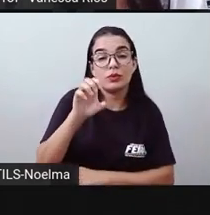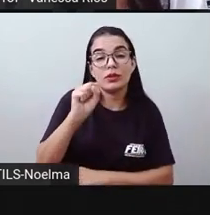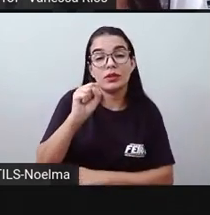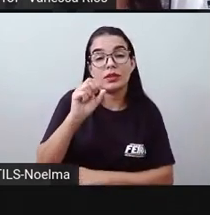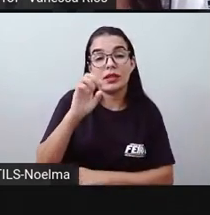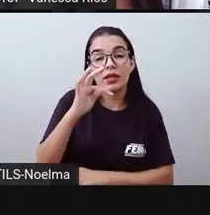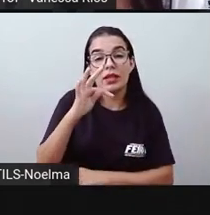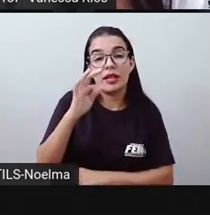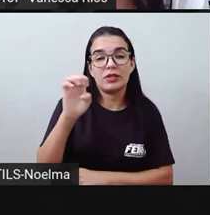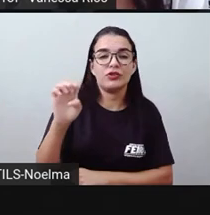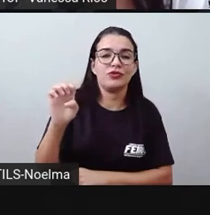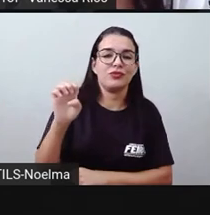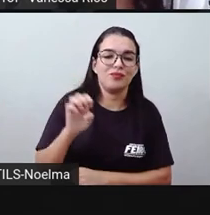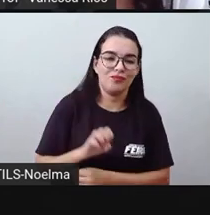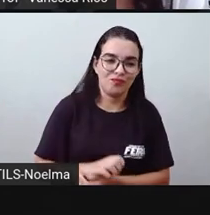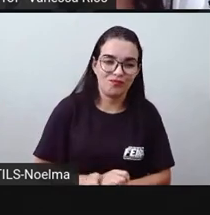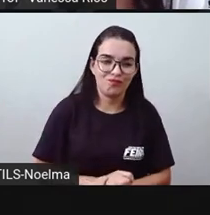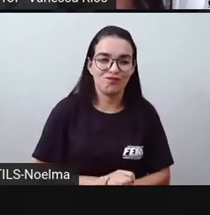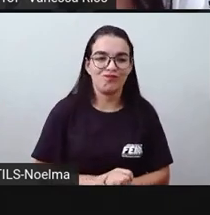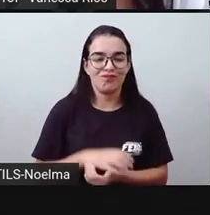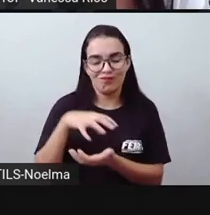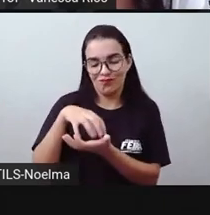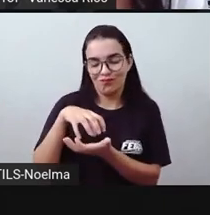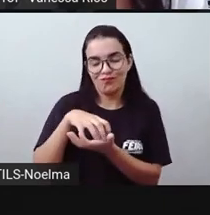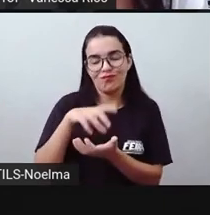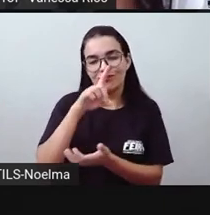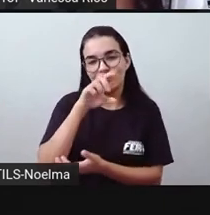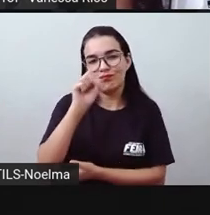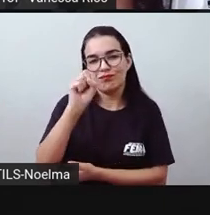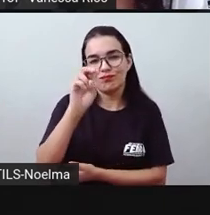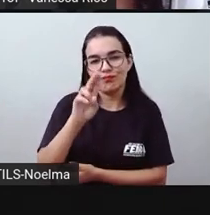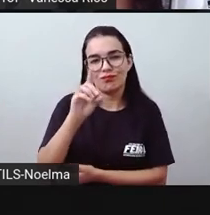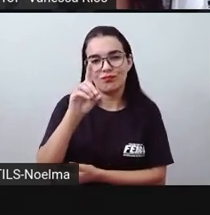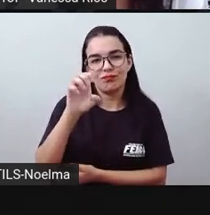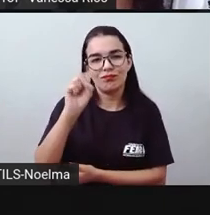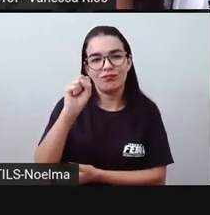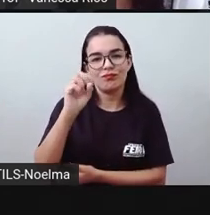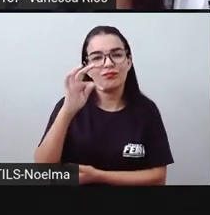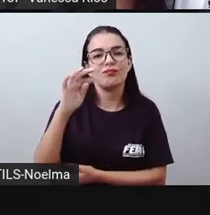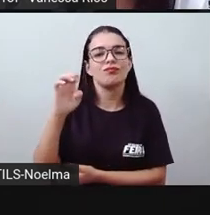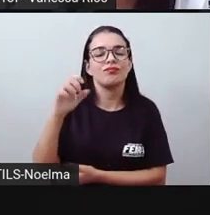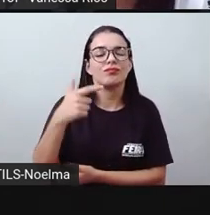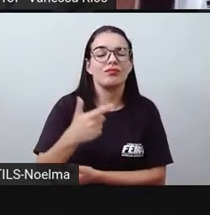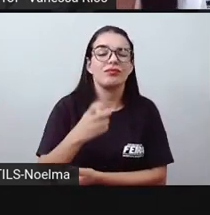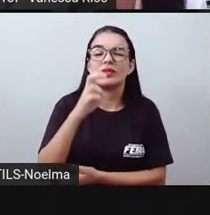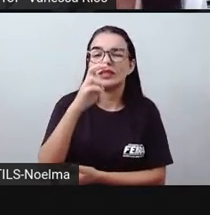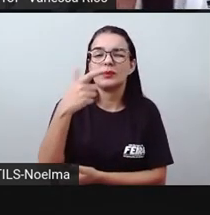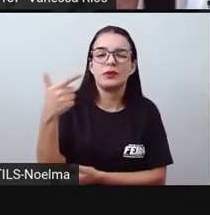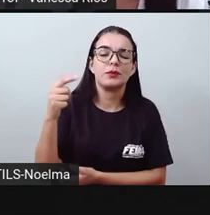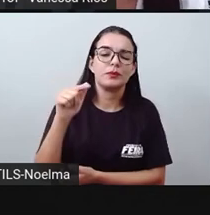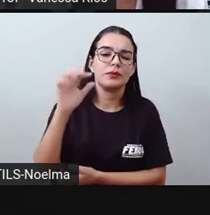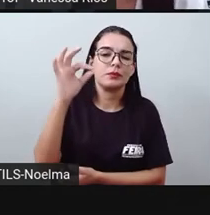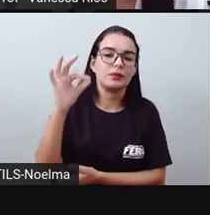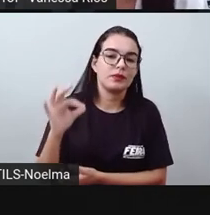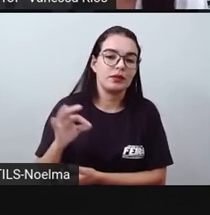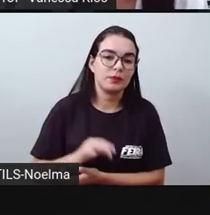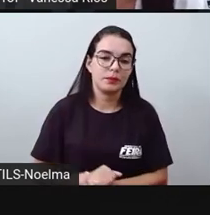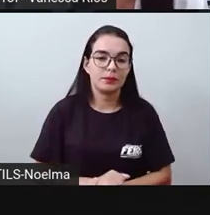dessas ferrovias e estão localizadas na região sudeste, 52%.